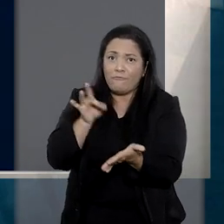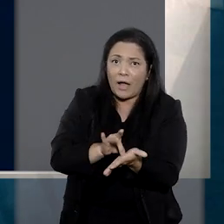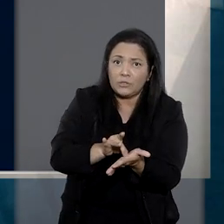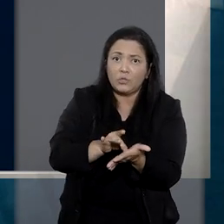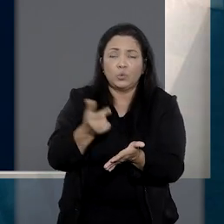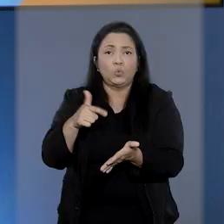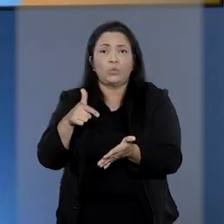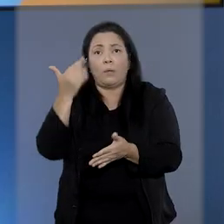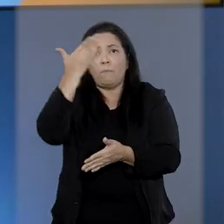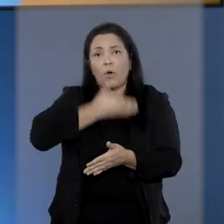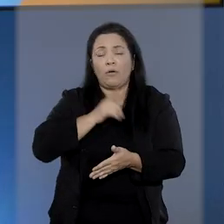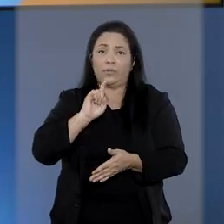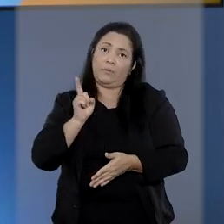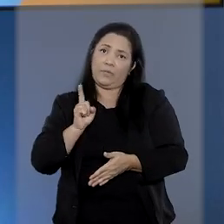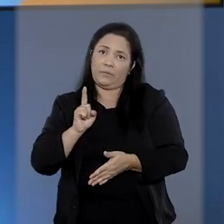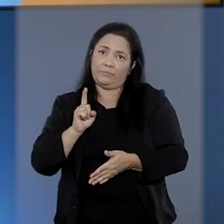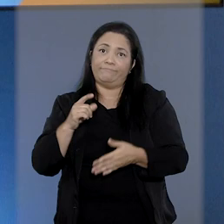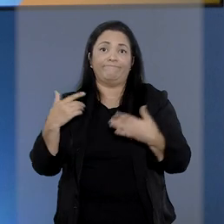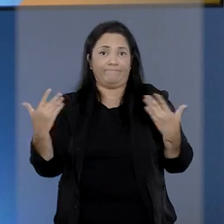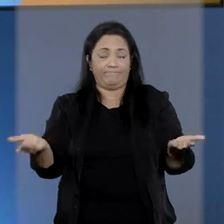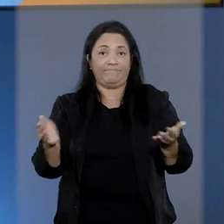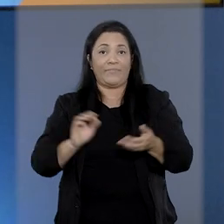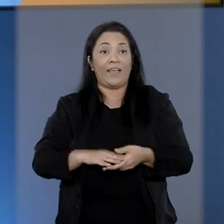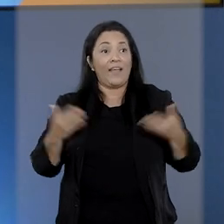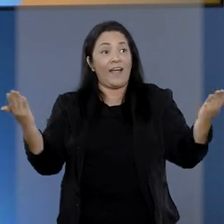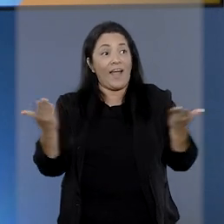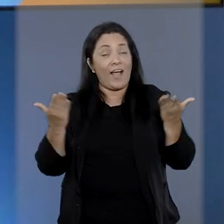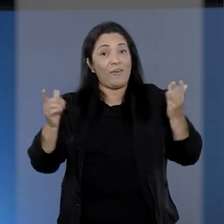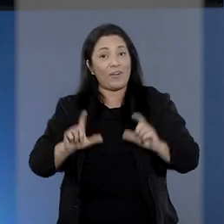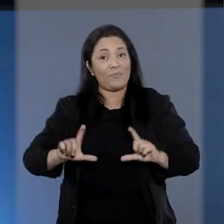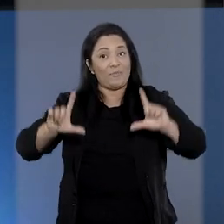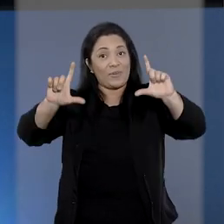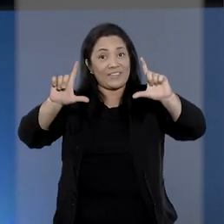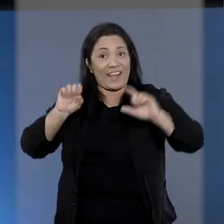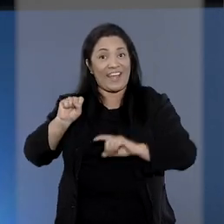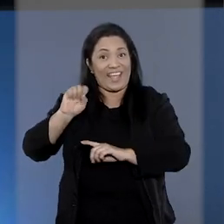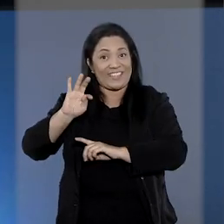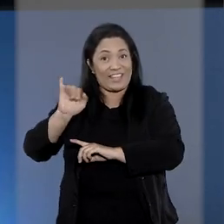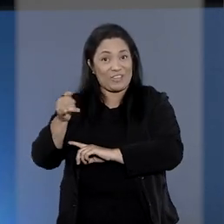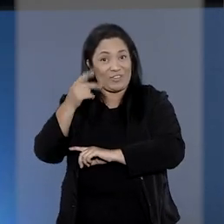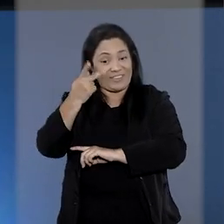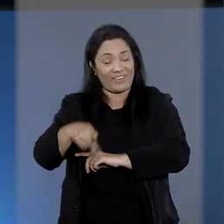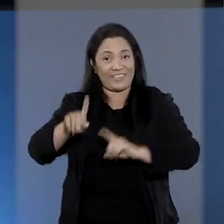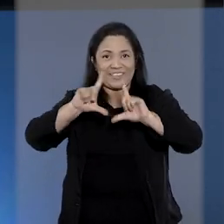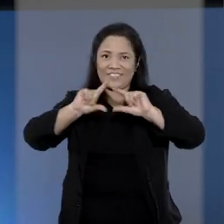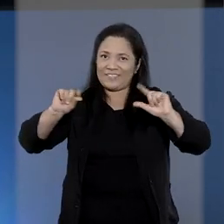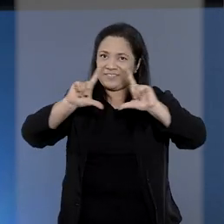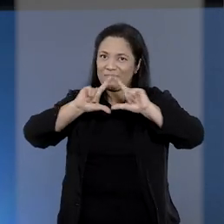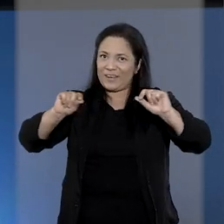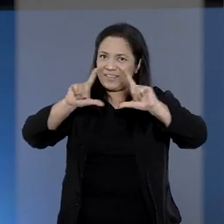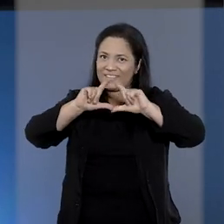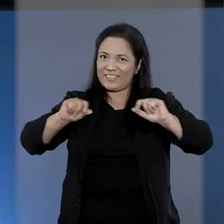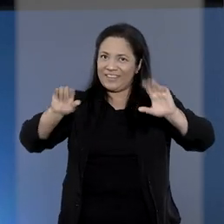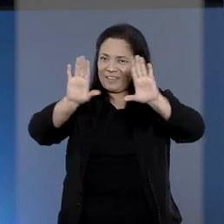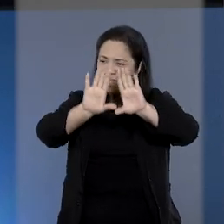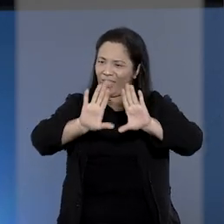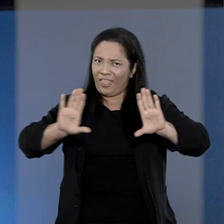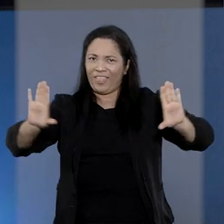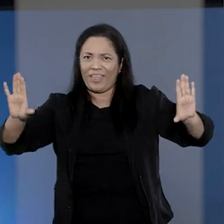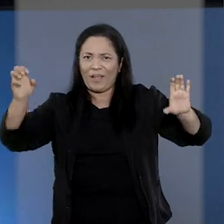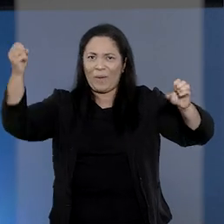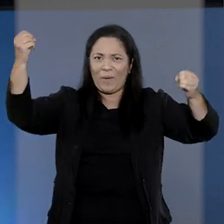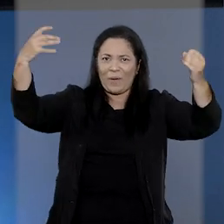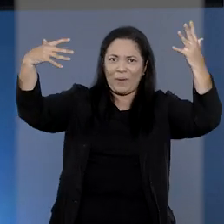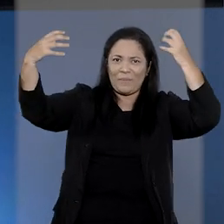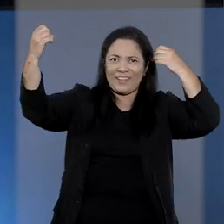provas. E a gente se despede com imagens da sede do STJ em Brasília, com a fachada principal